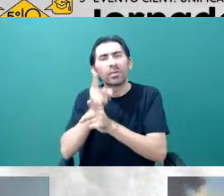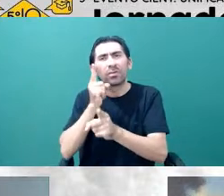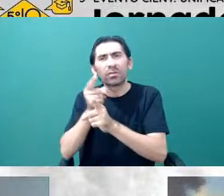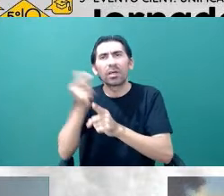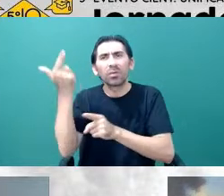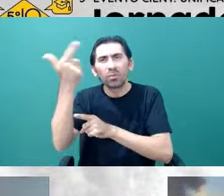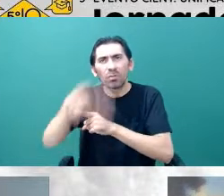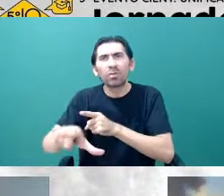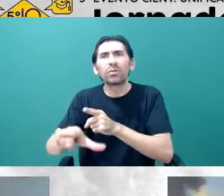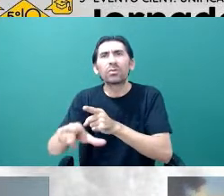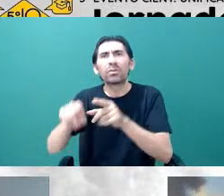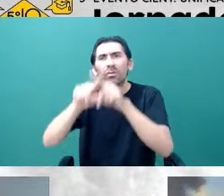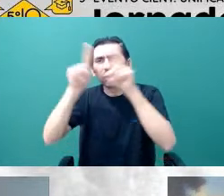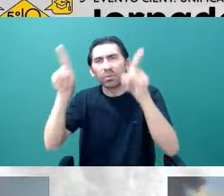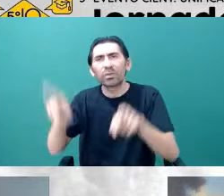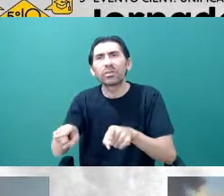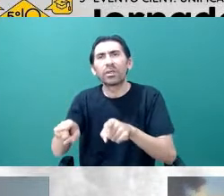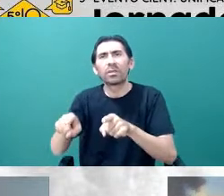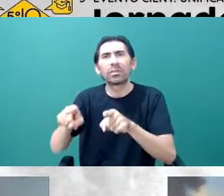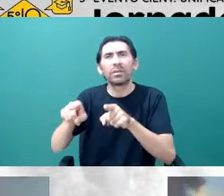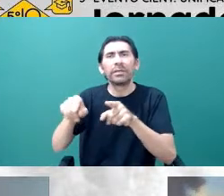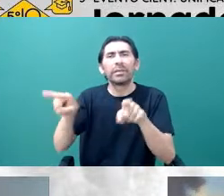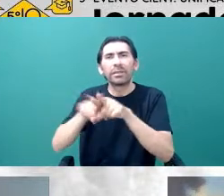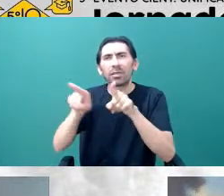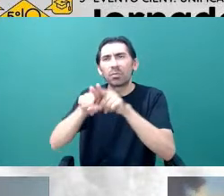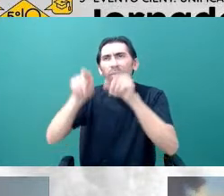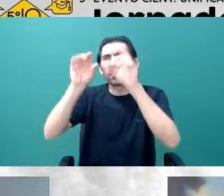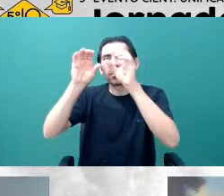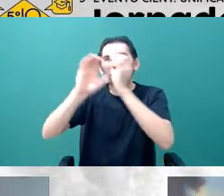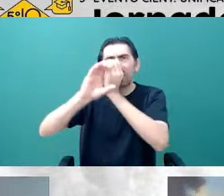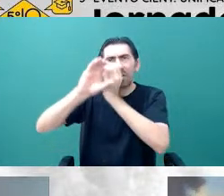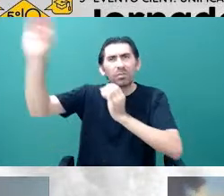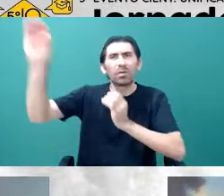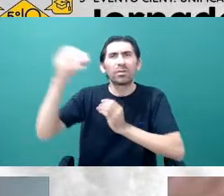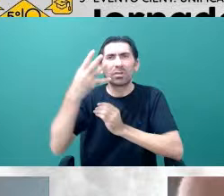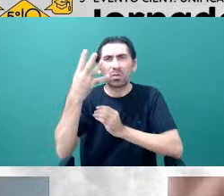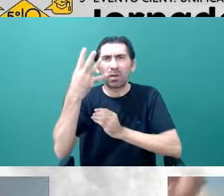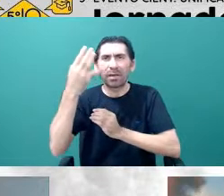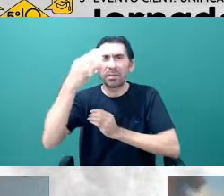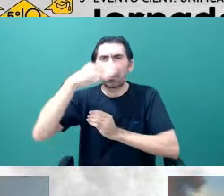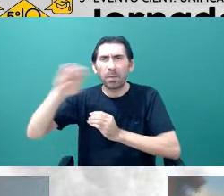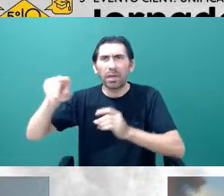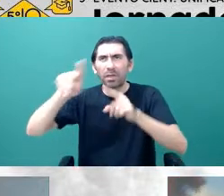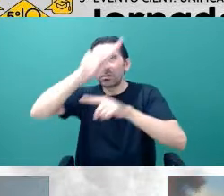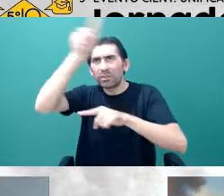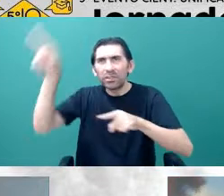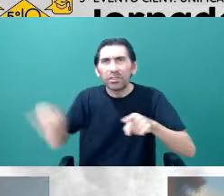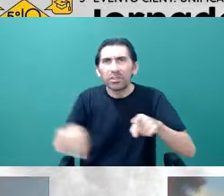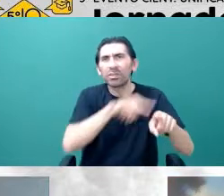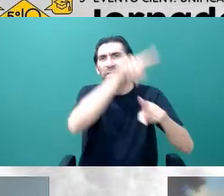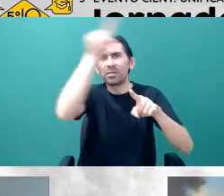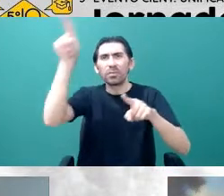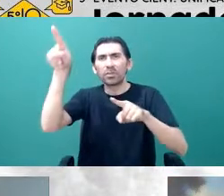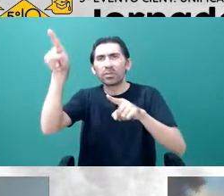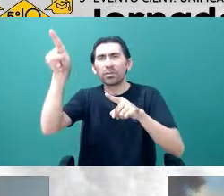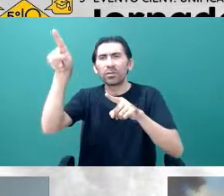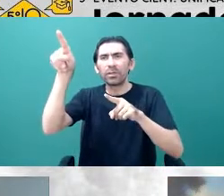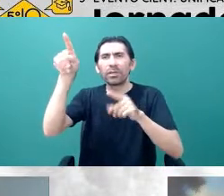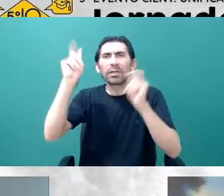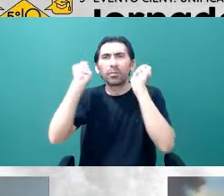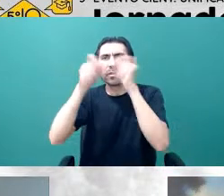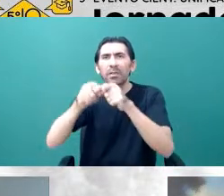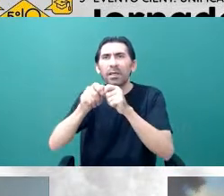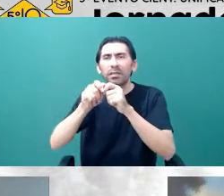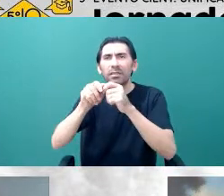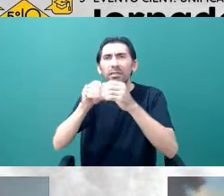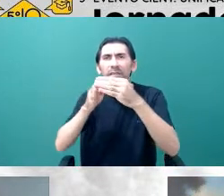Telescope, que é um telescópio de 8,4 metros e que vai, ele vai ficar varrendo metade do céu, ele vai estar aqui